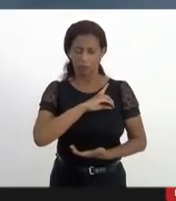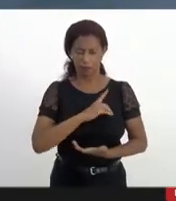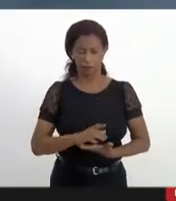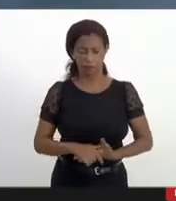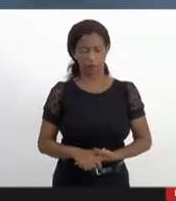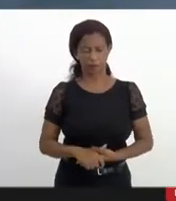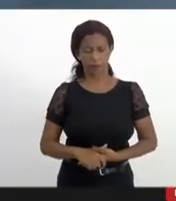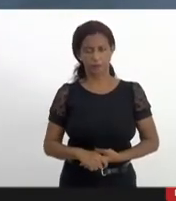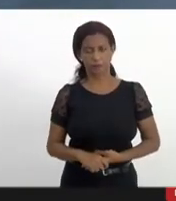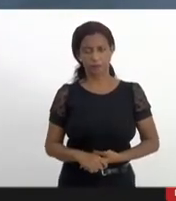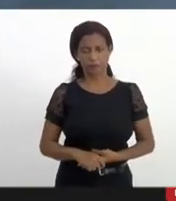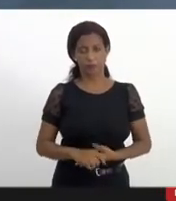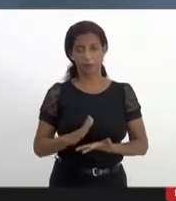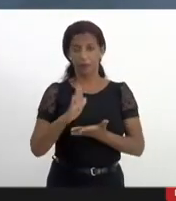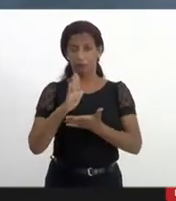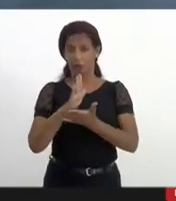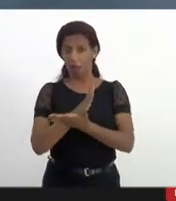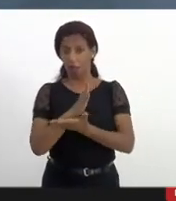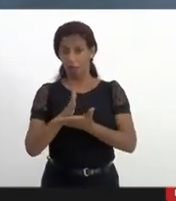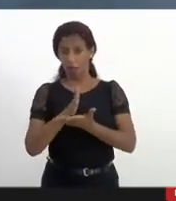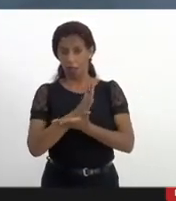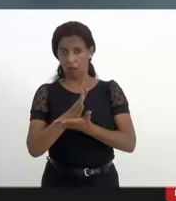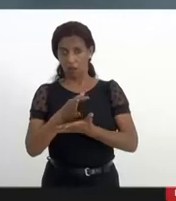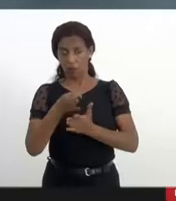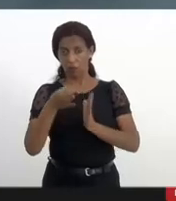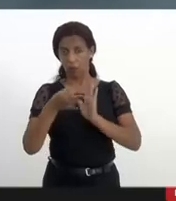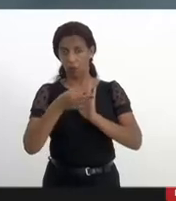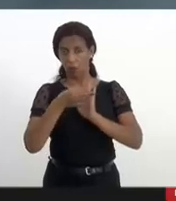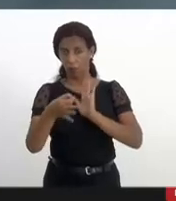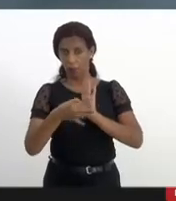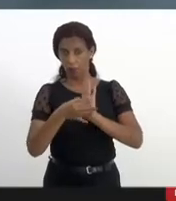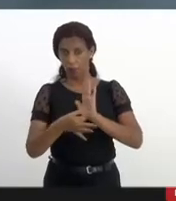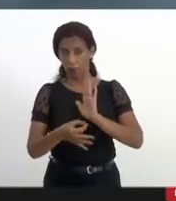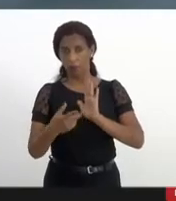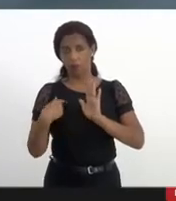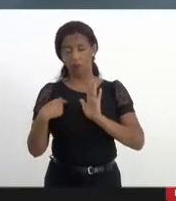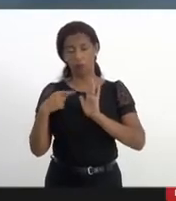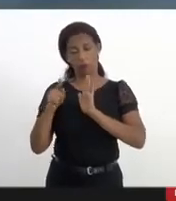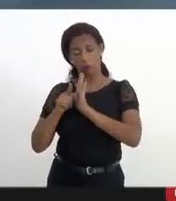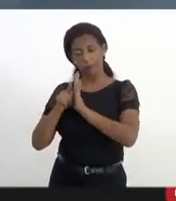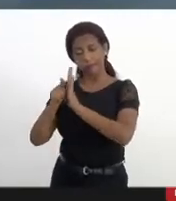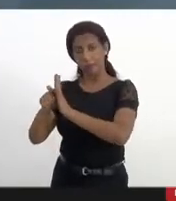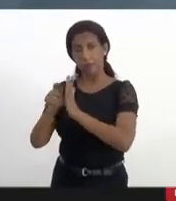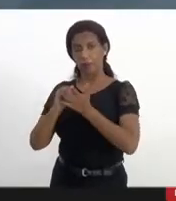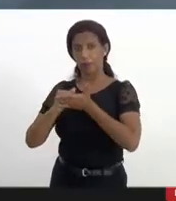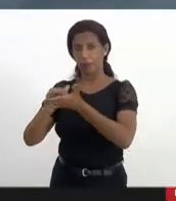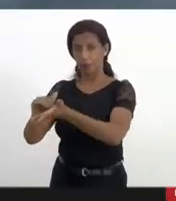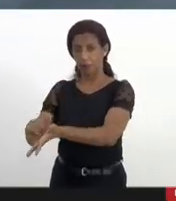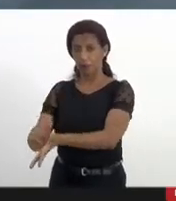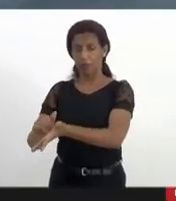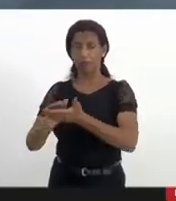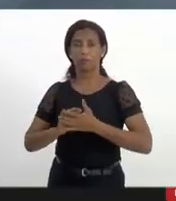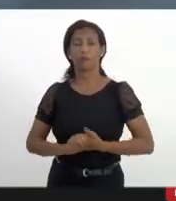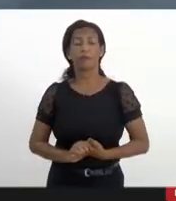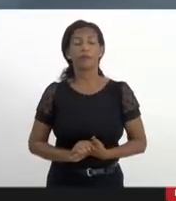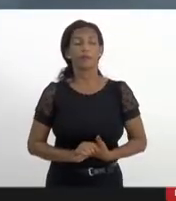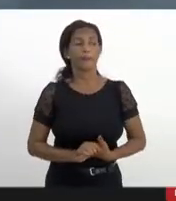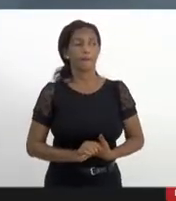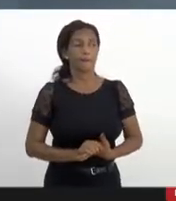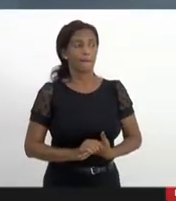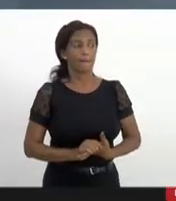algumas reflexões que eu faria ao secretário Alain Tornobis, que é sobre